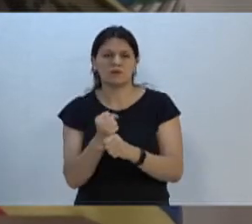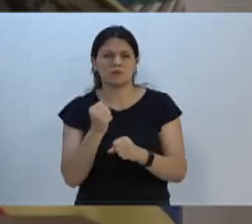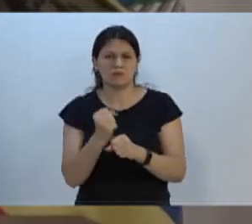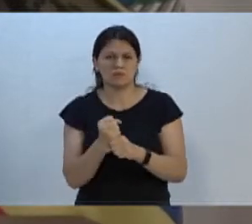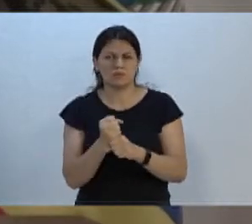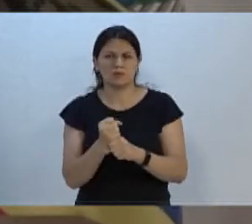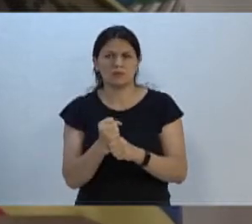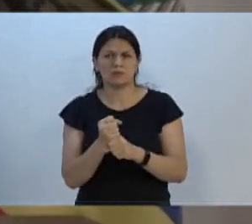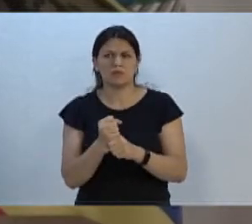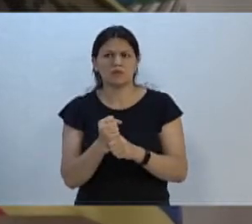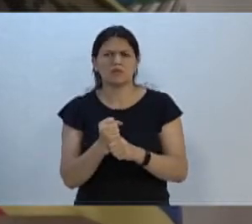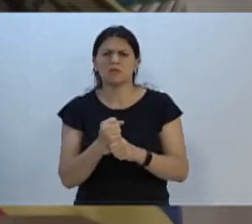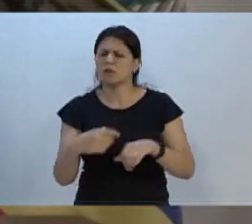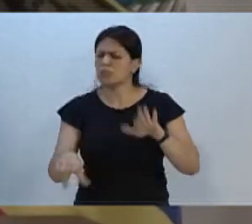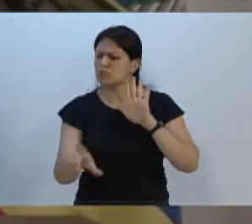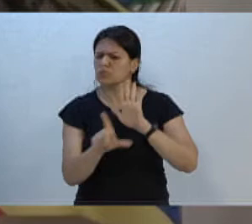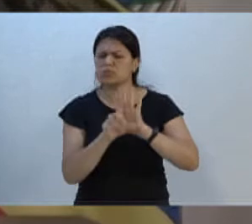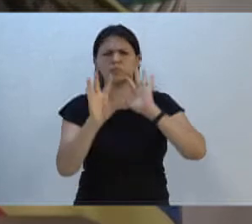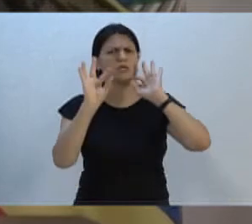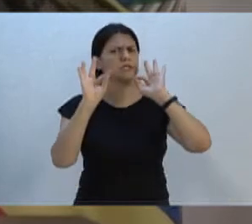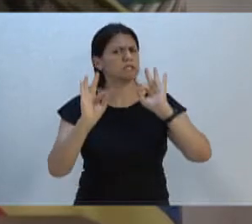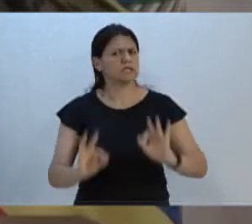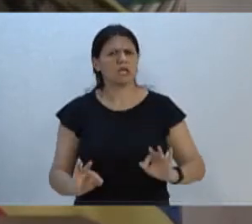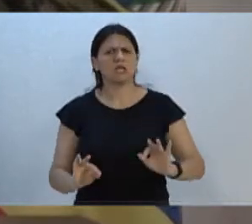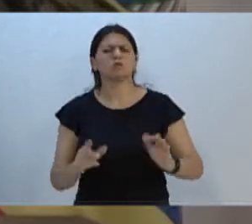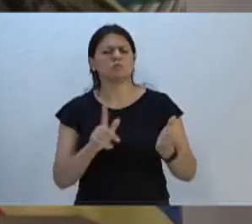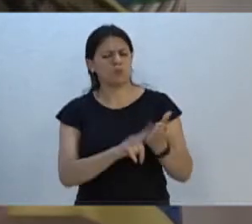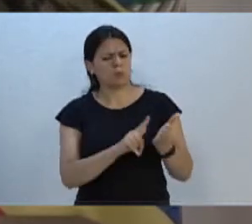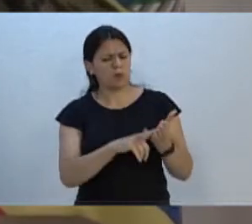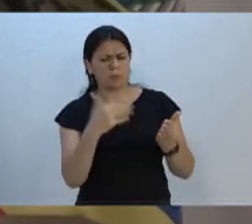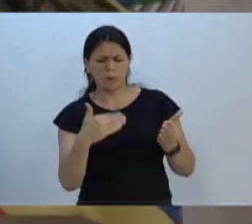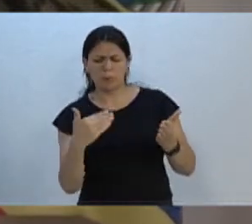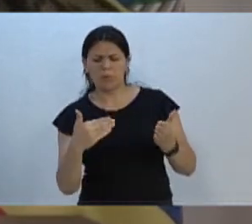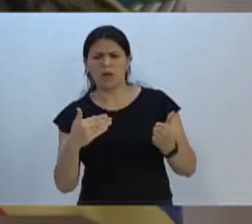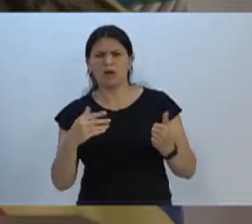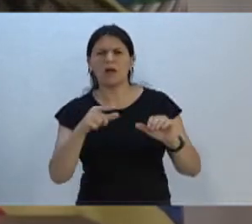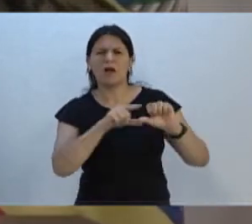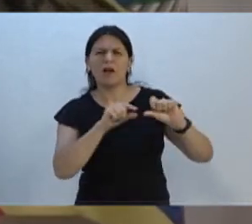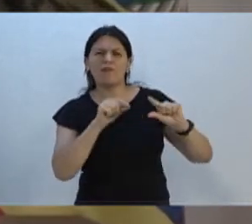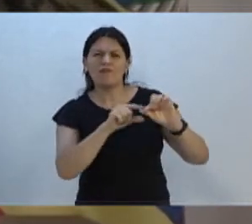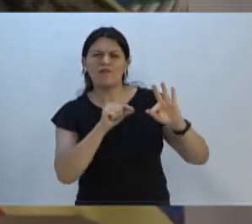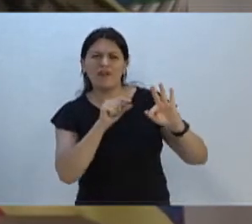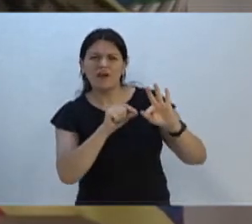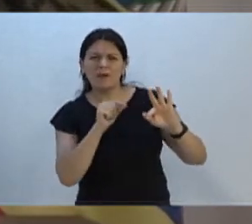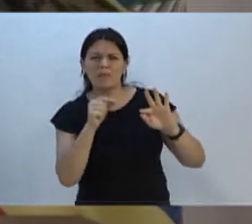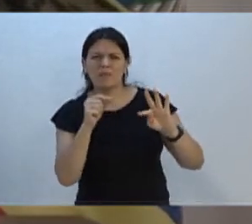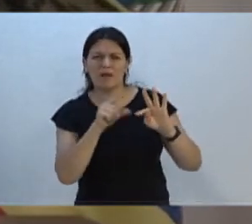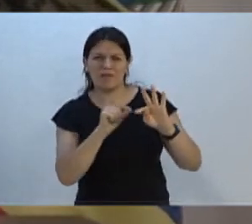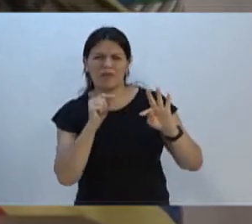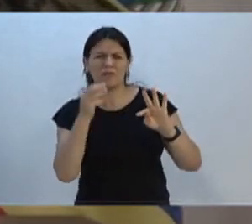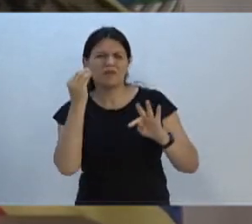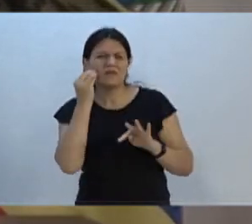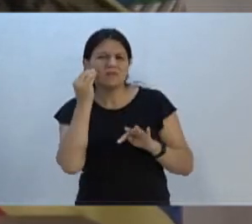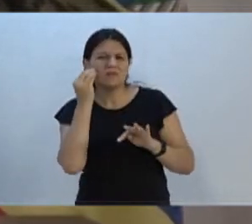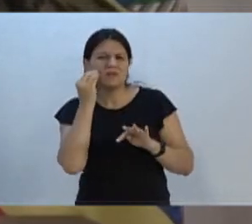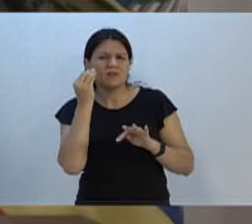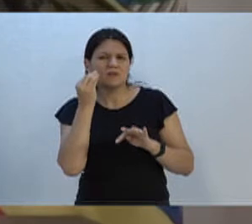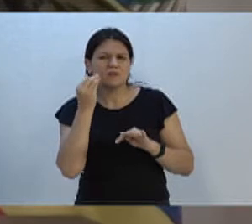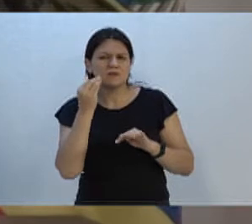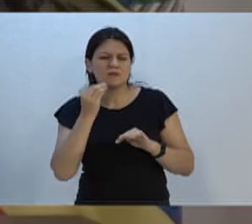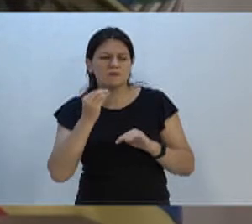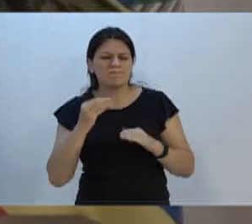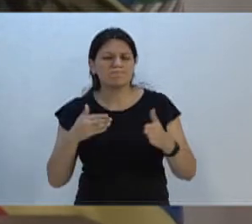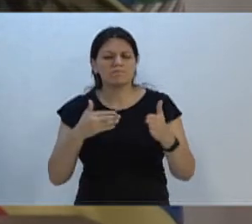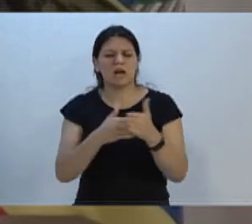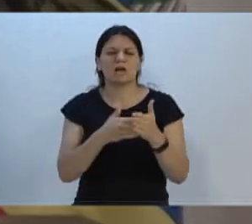obra a qual está dentro da legalidade e tem a alvora de tudo tentando achar empecilho para dificultar. Então, eu acho que está na hora desse pessoal